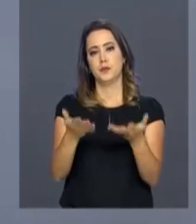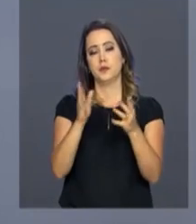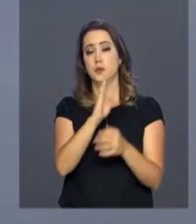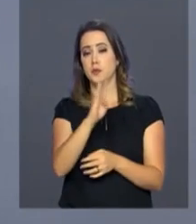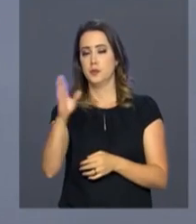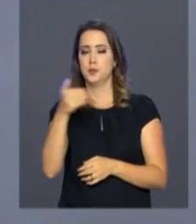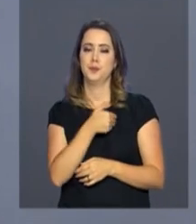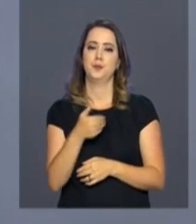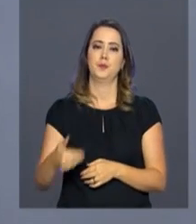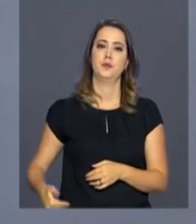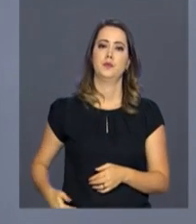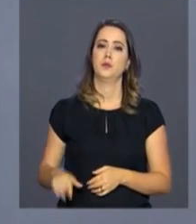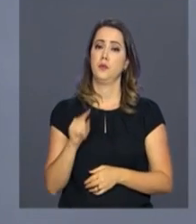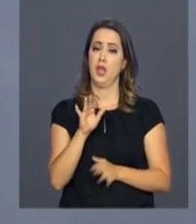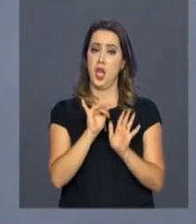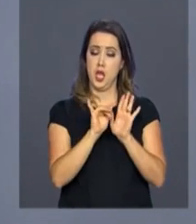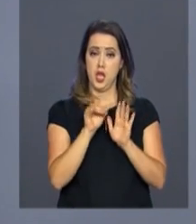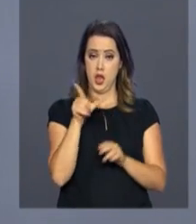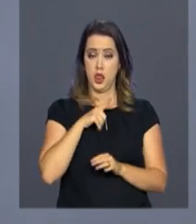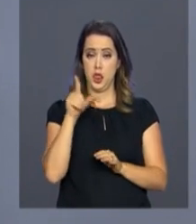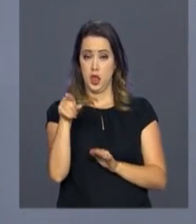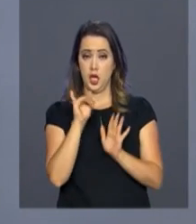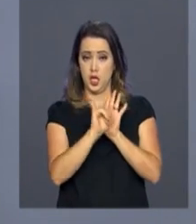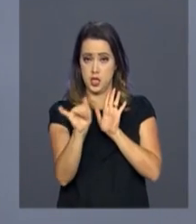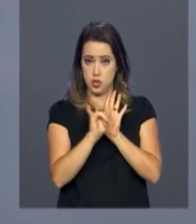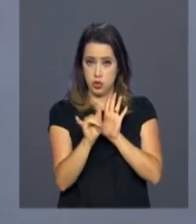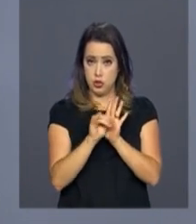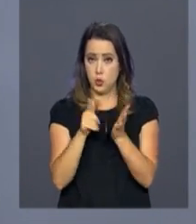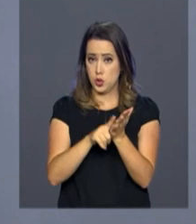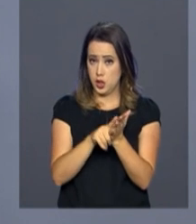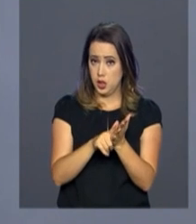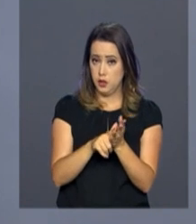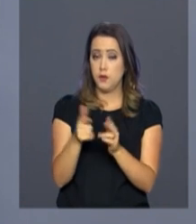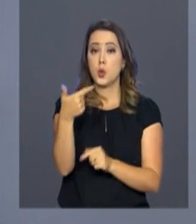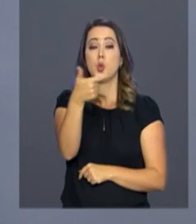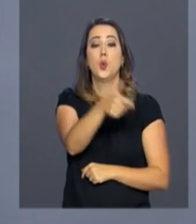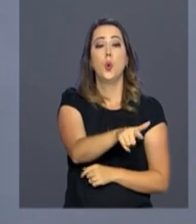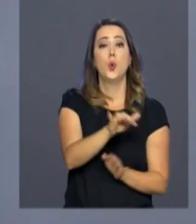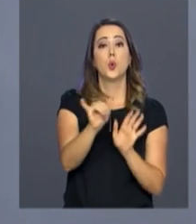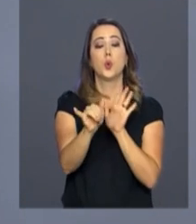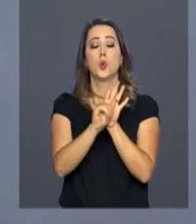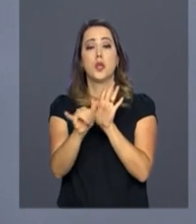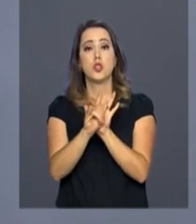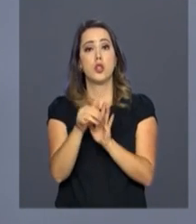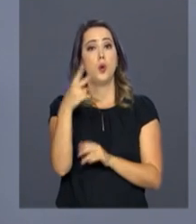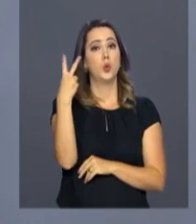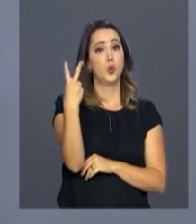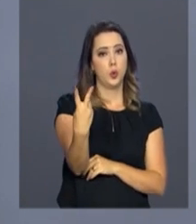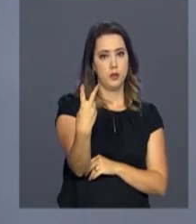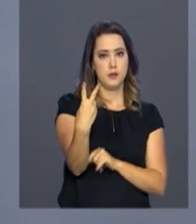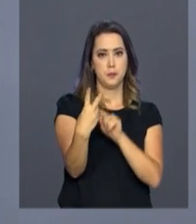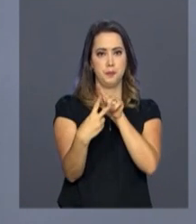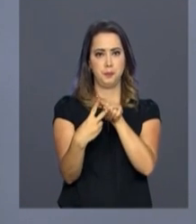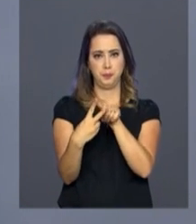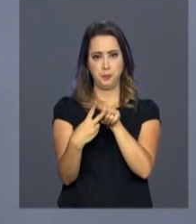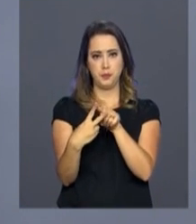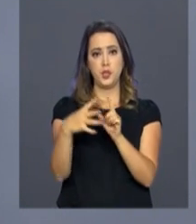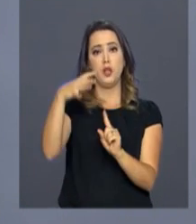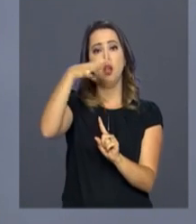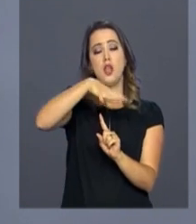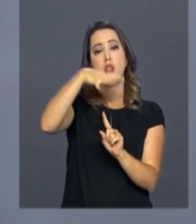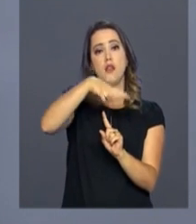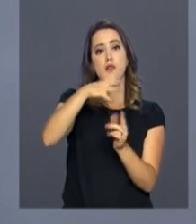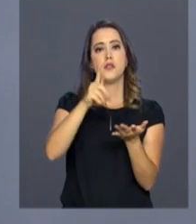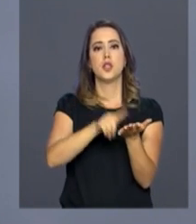E além desse edital voltado para livros digitais, o Ministério da Cultura lançou outros dois chamados, um para a realização de feiras